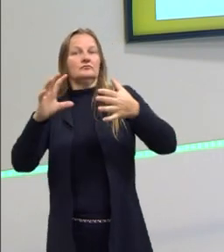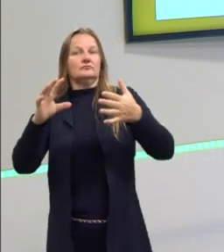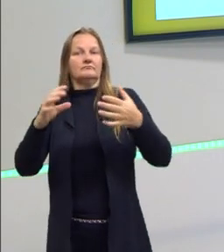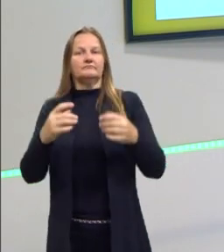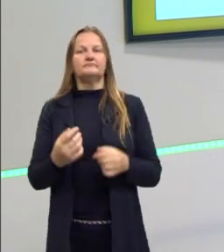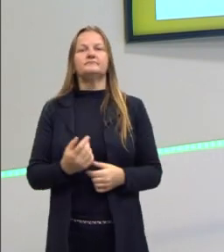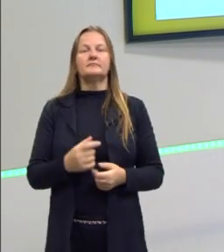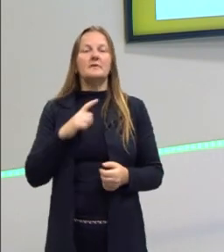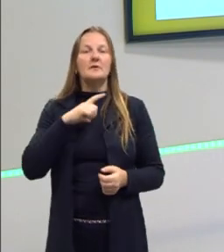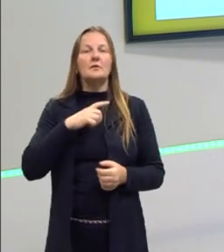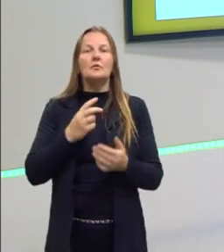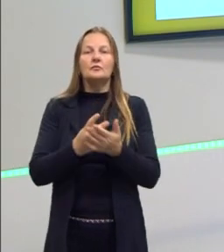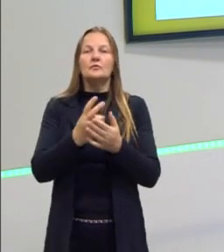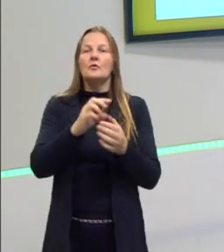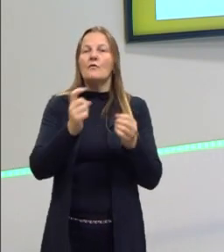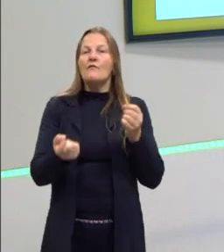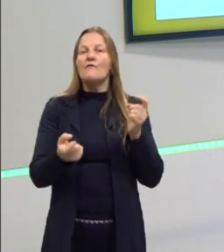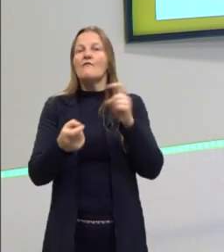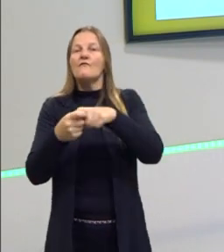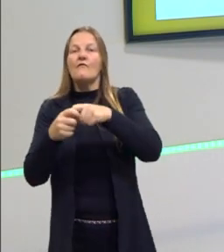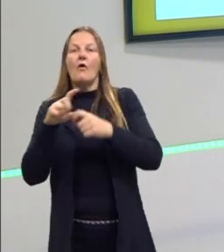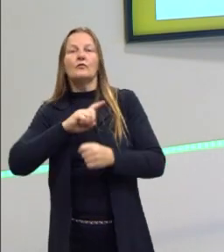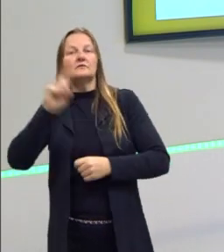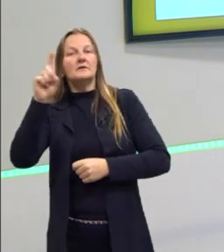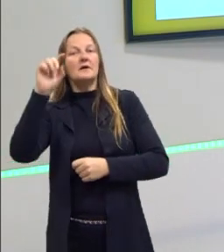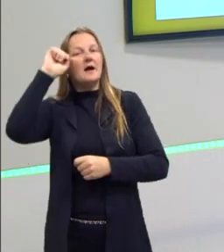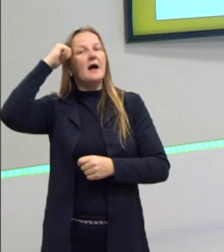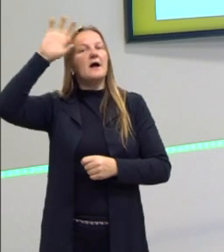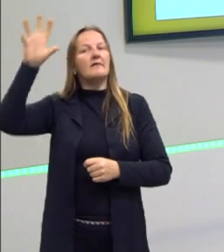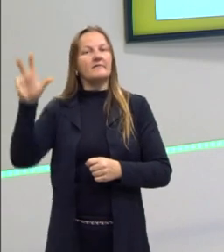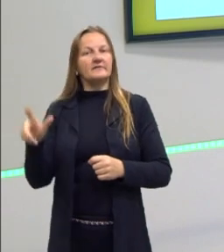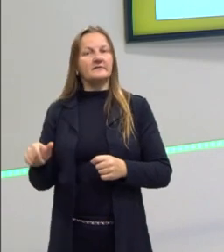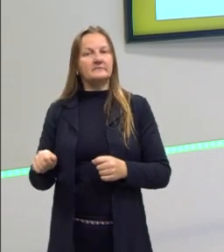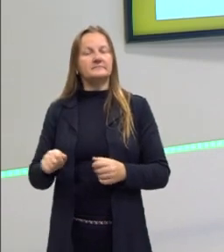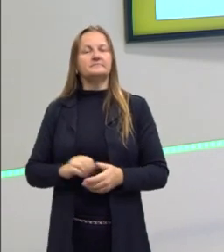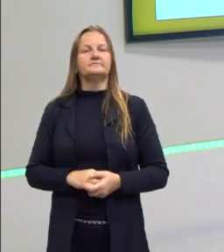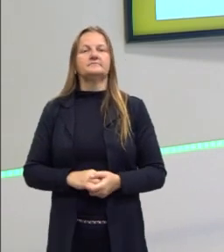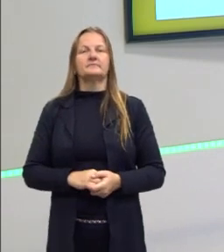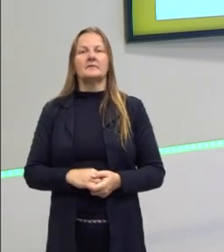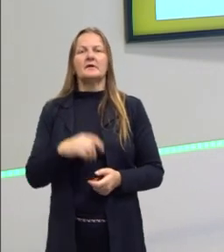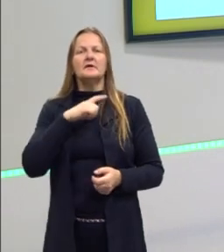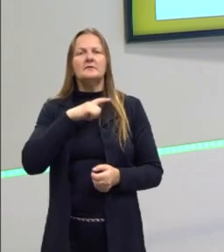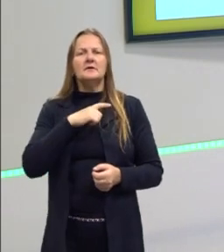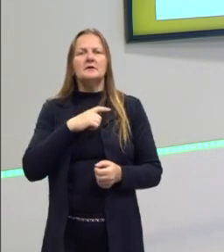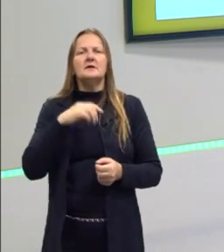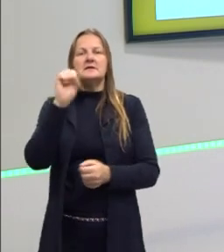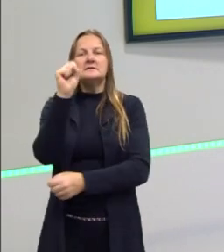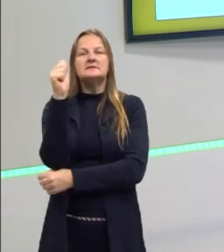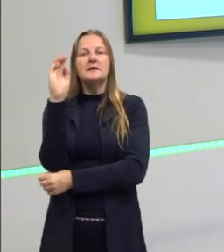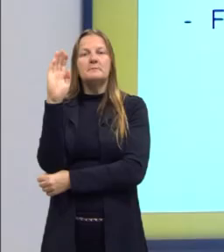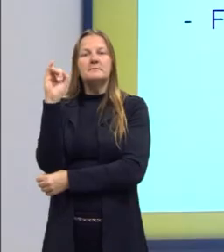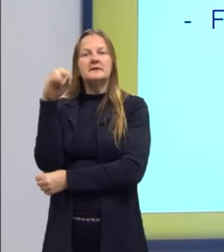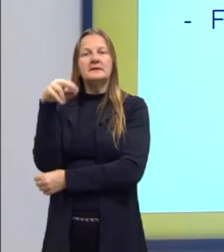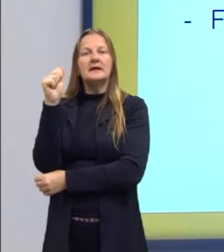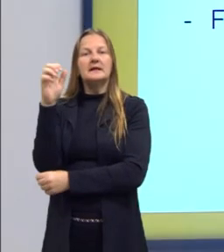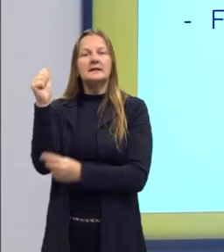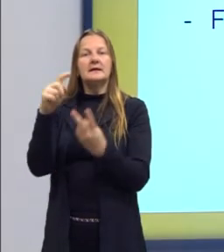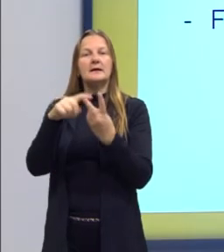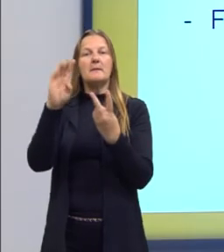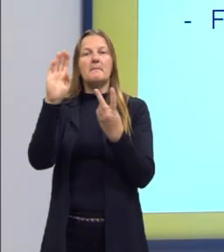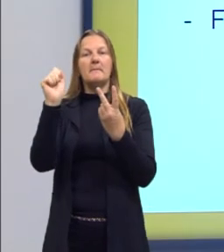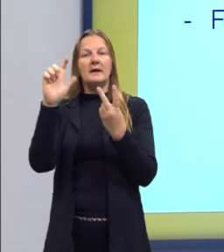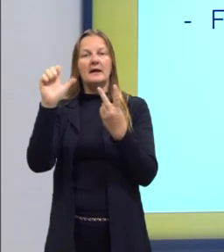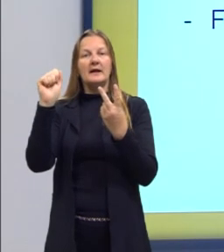escravizados foram mandados de volta para a África, inclusive. A gente vai ter a Sabinada, a Cabanagem, a Balaiada.